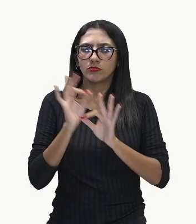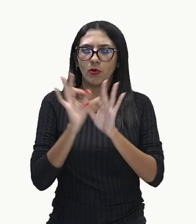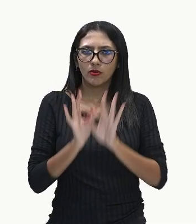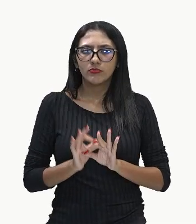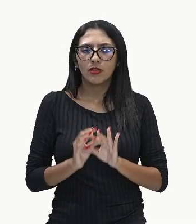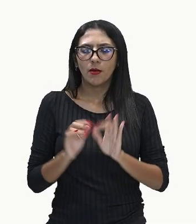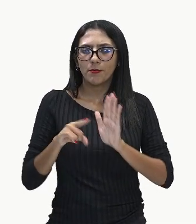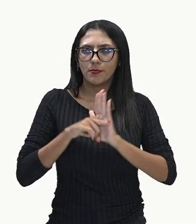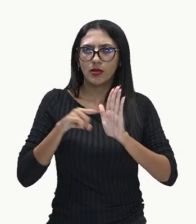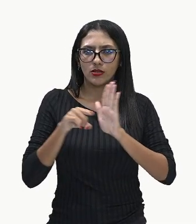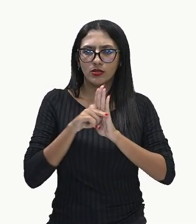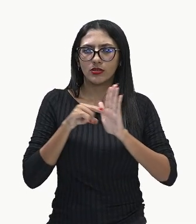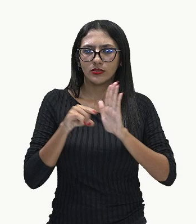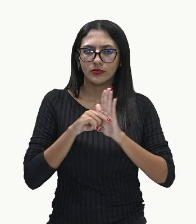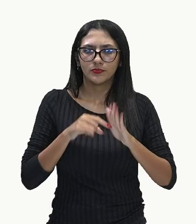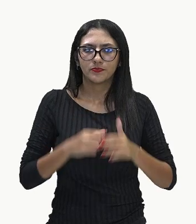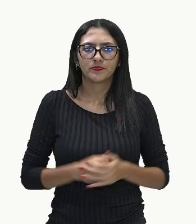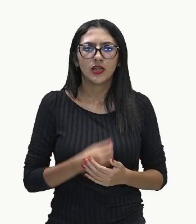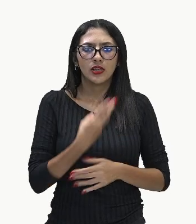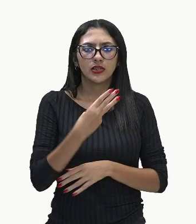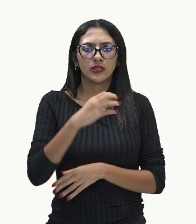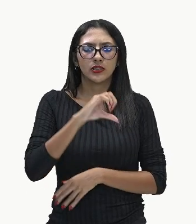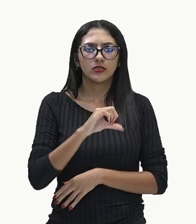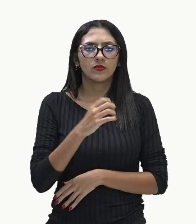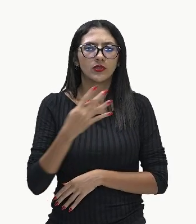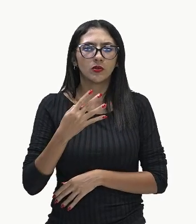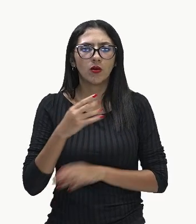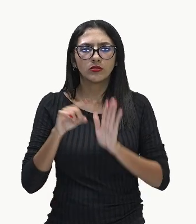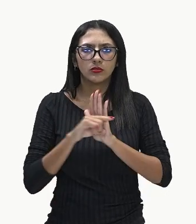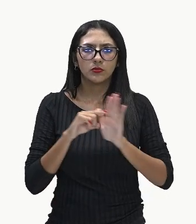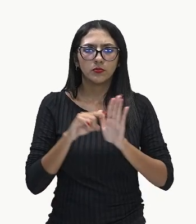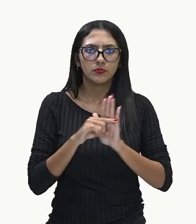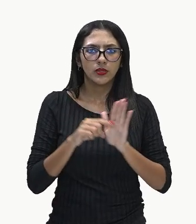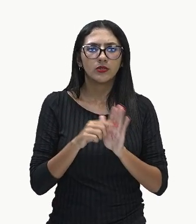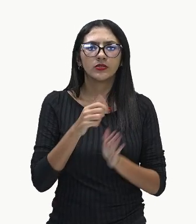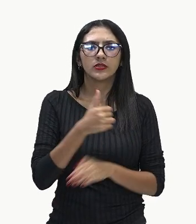subtração, 394 mil menos 131 mil,